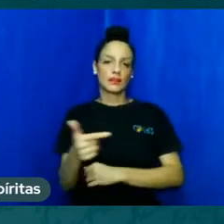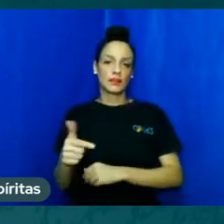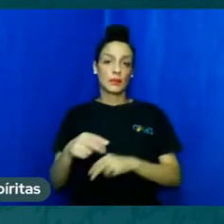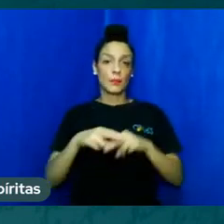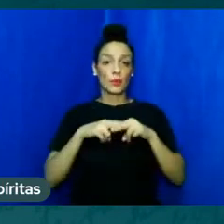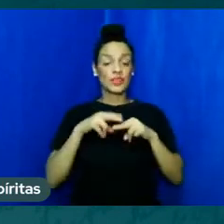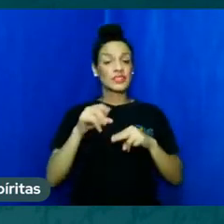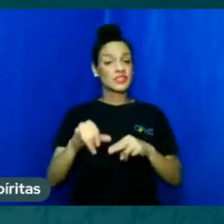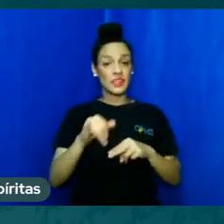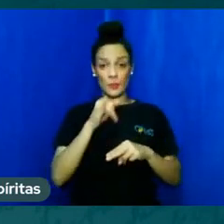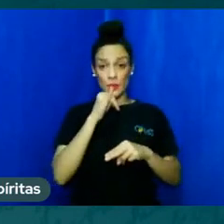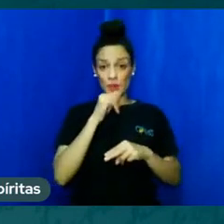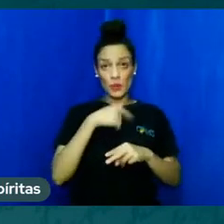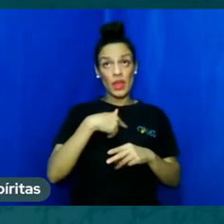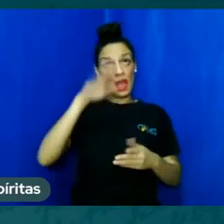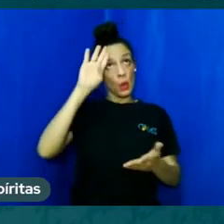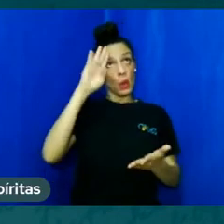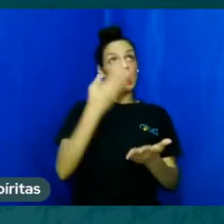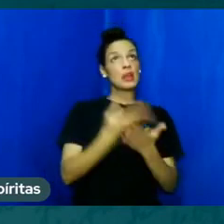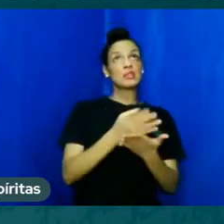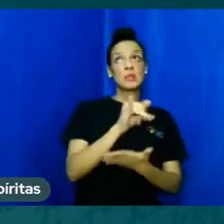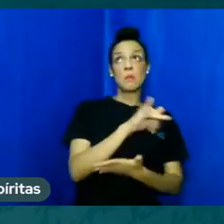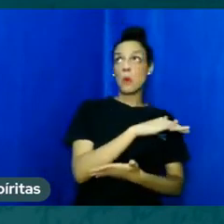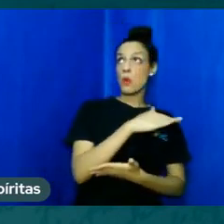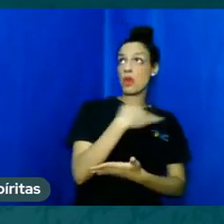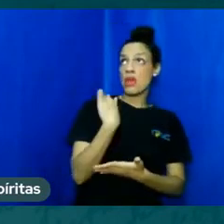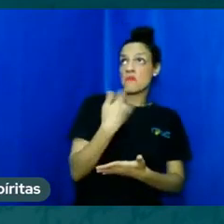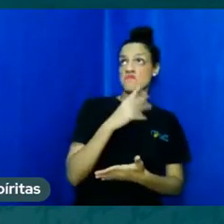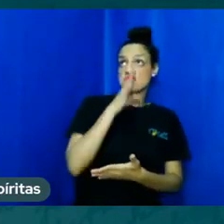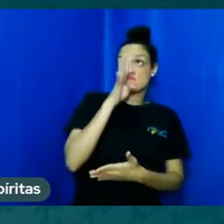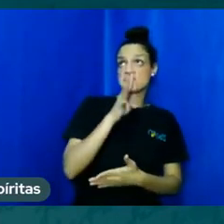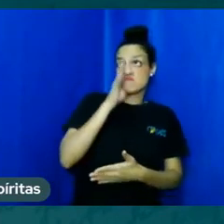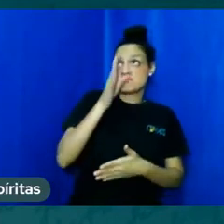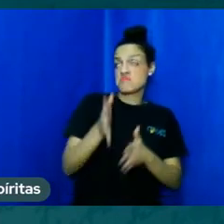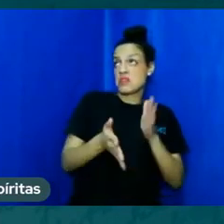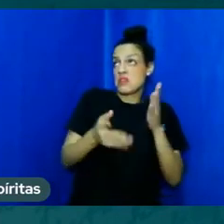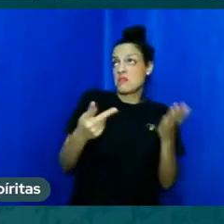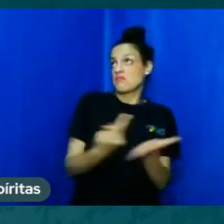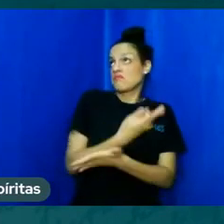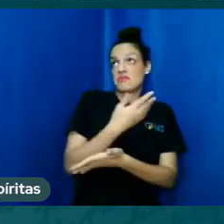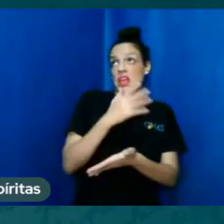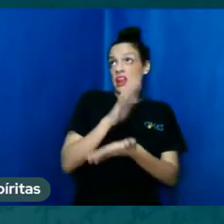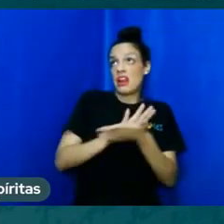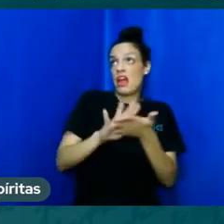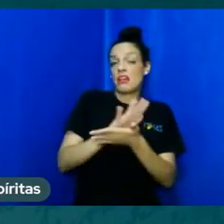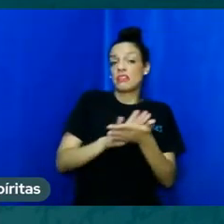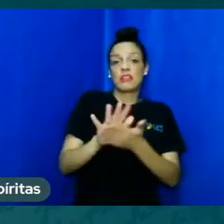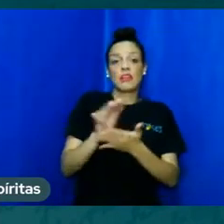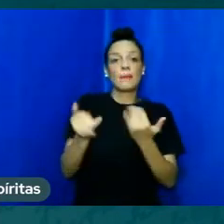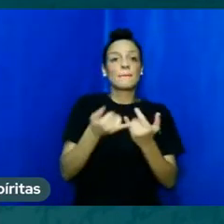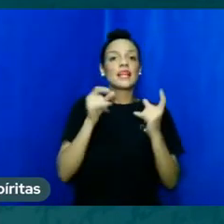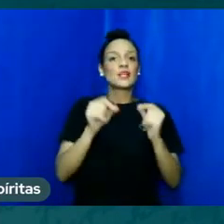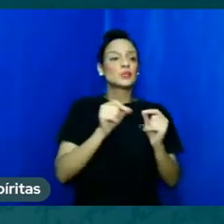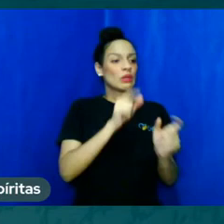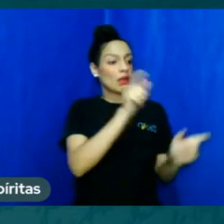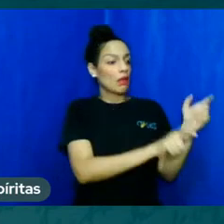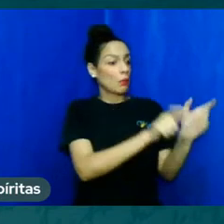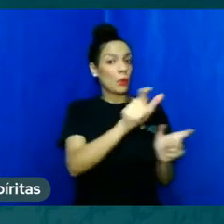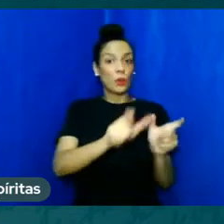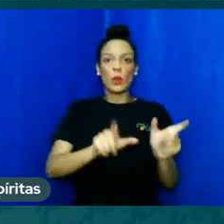acontece depois que eu morrer, é cada um por si, né? Salve-se quem puder. Eu vou viver, vou